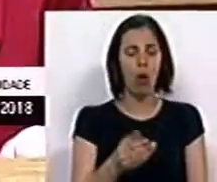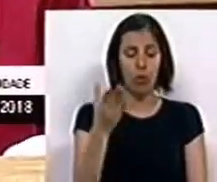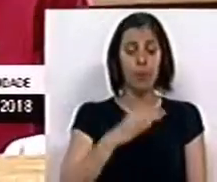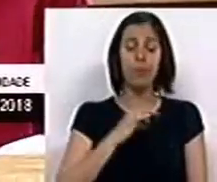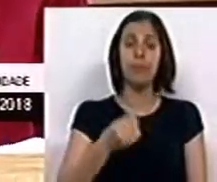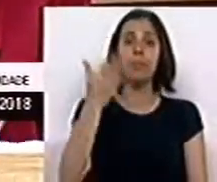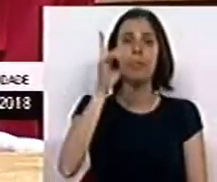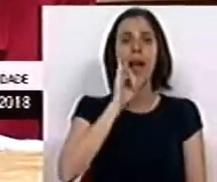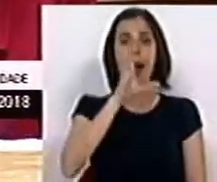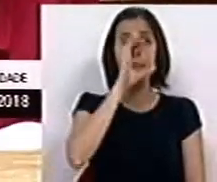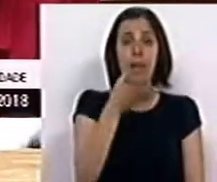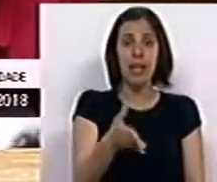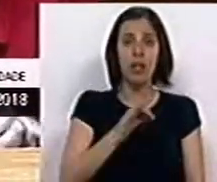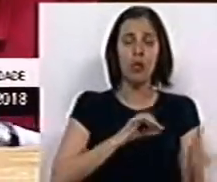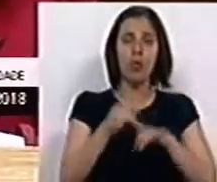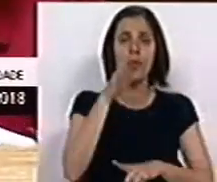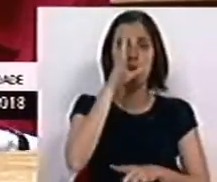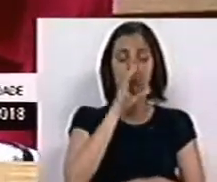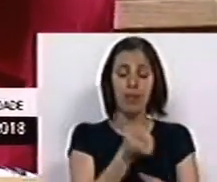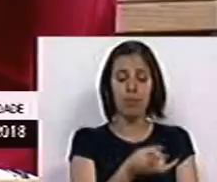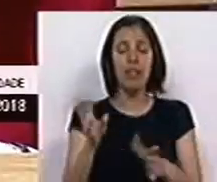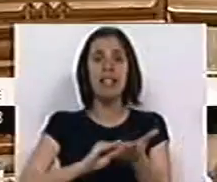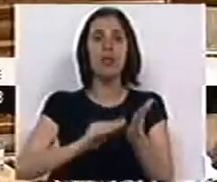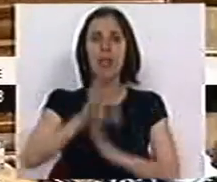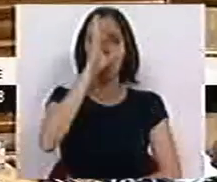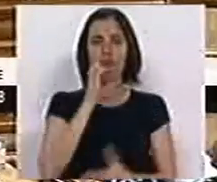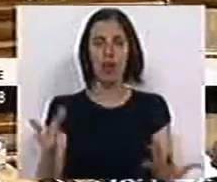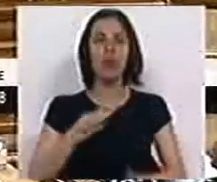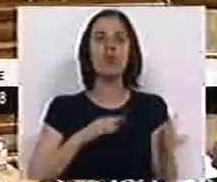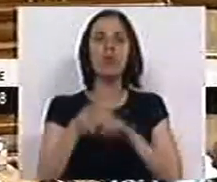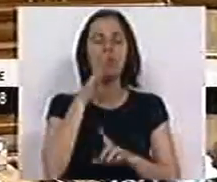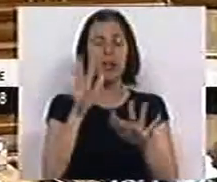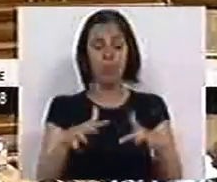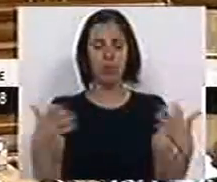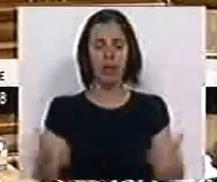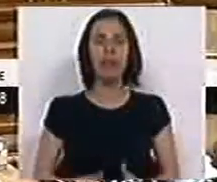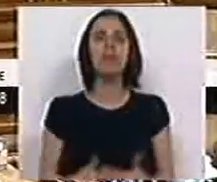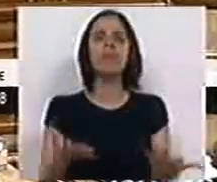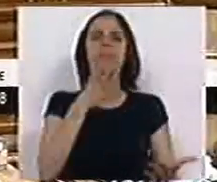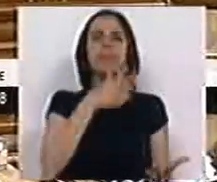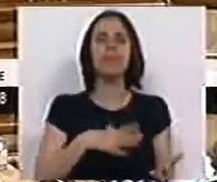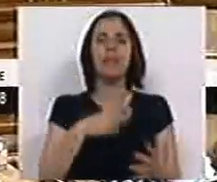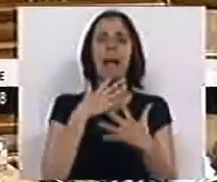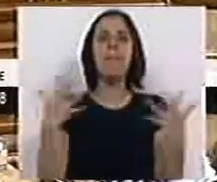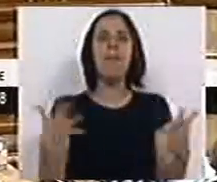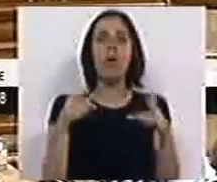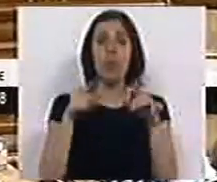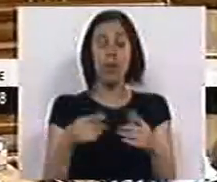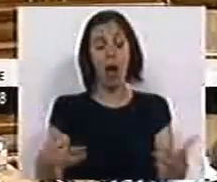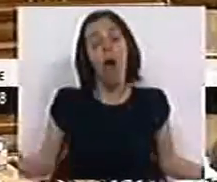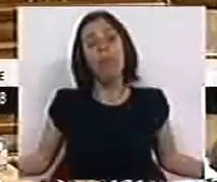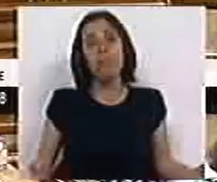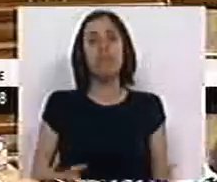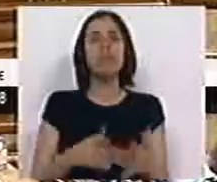Sr. Presidente, Sra. Ministra, Sr. Ministro, Sras. e Srs. Secretários de Estado, Sras. e Srs. Deputados, diz-nos a maioria que,